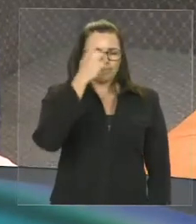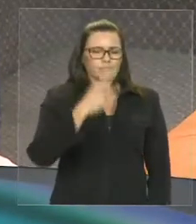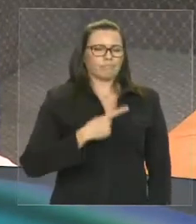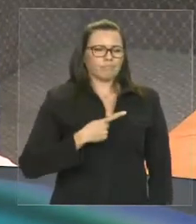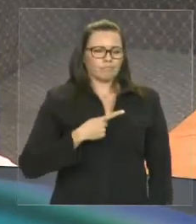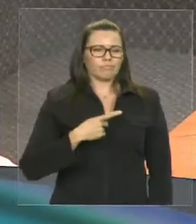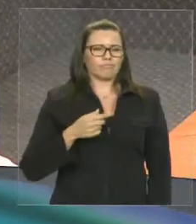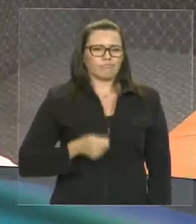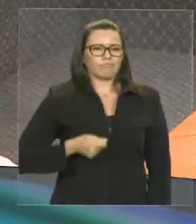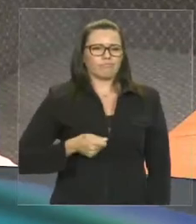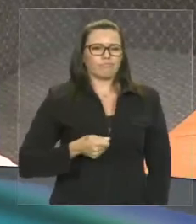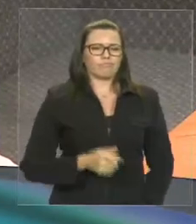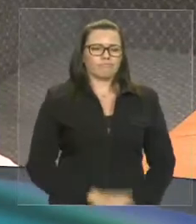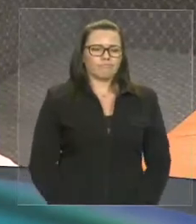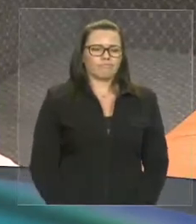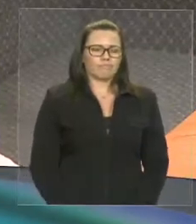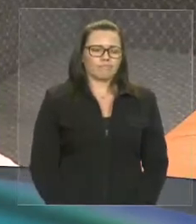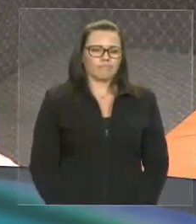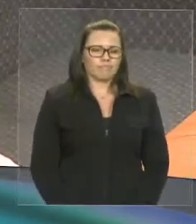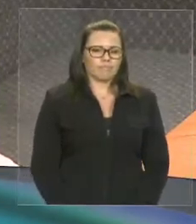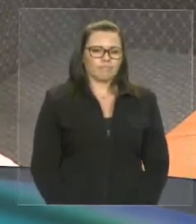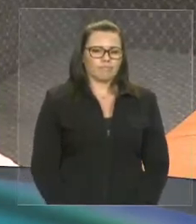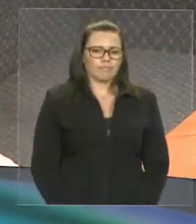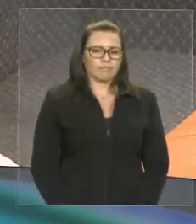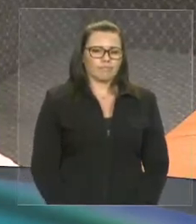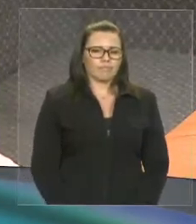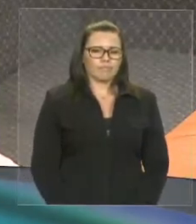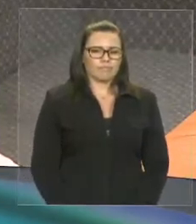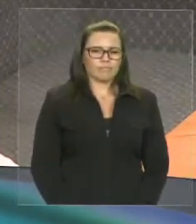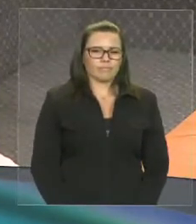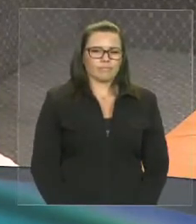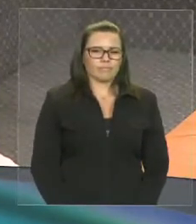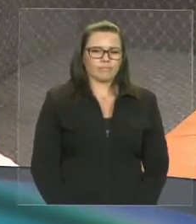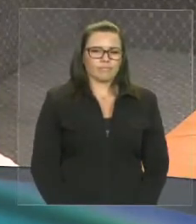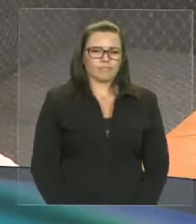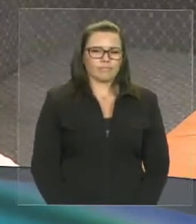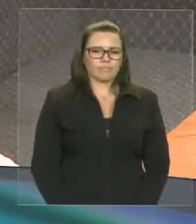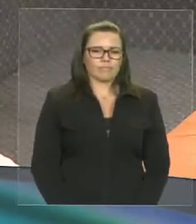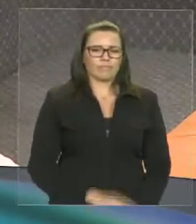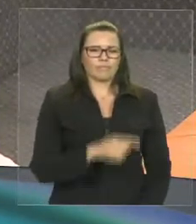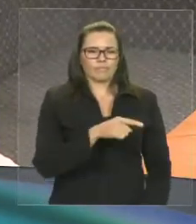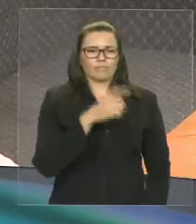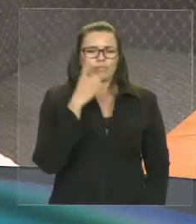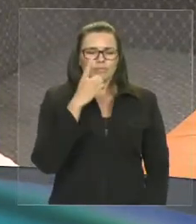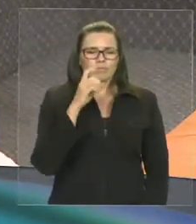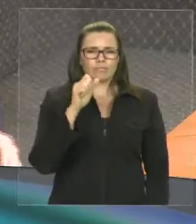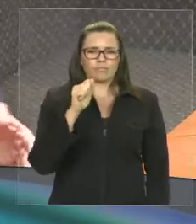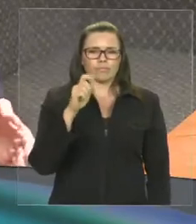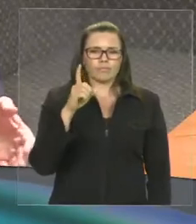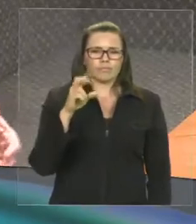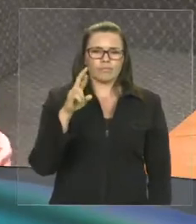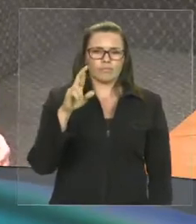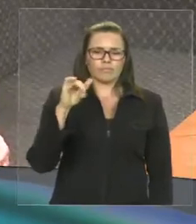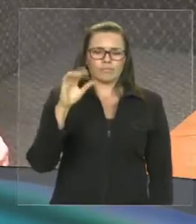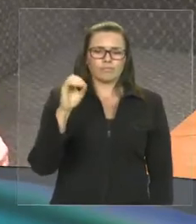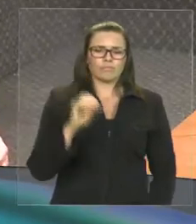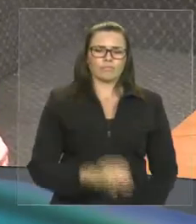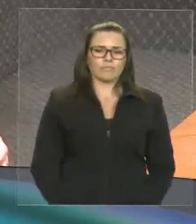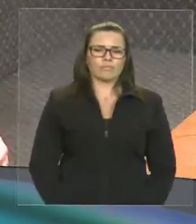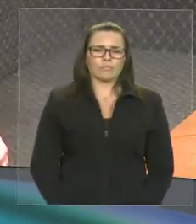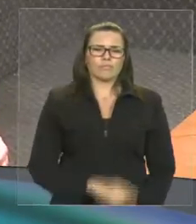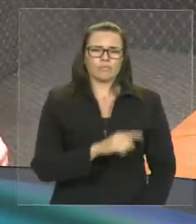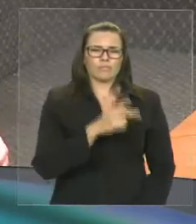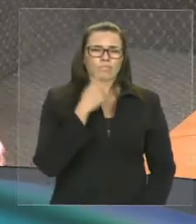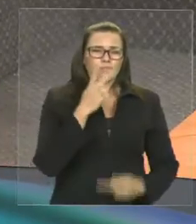Porque se a questão do deputado Adriano, é dizer, porque eu era da base de apoio da